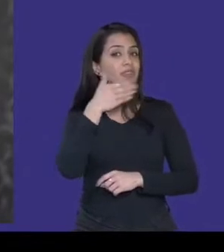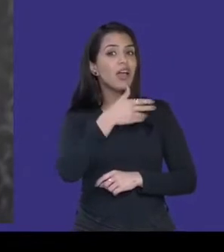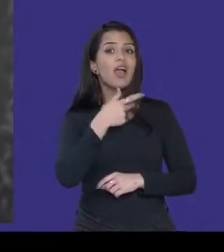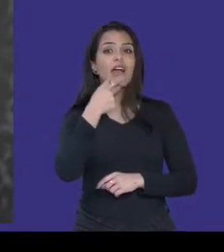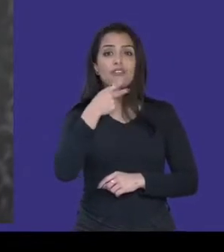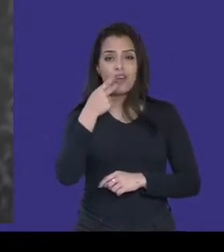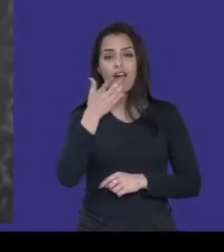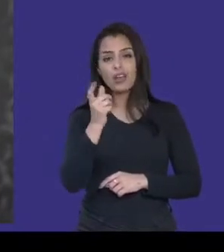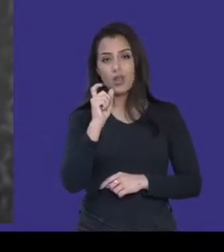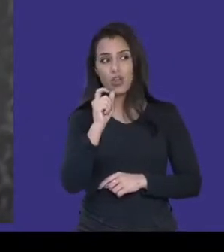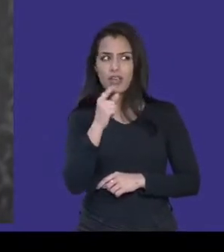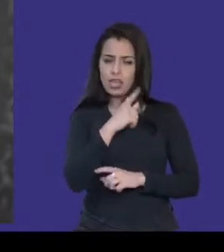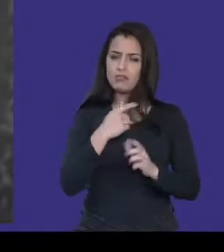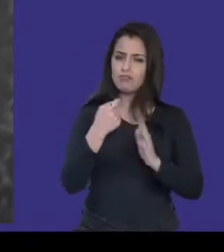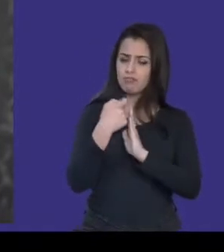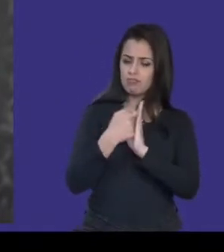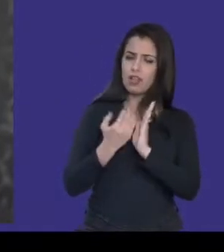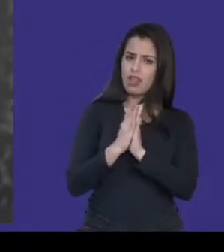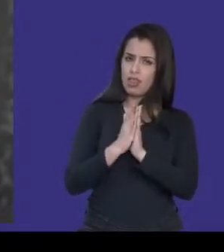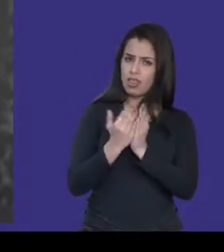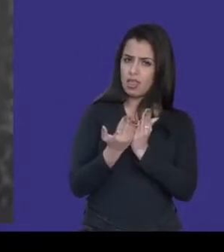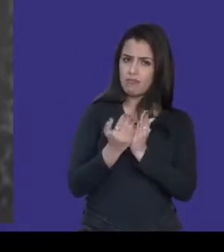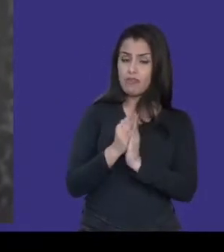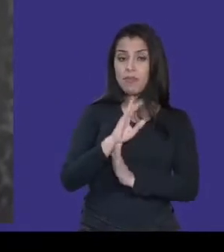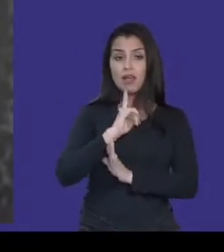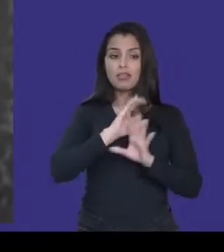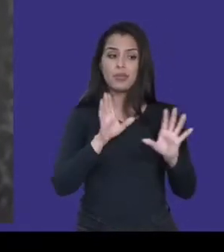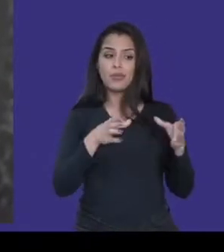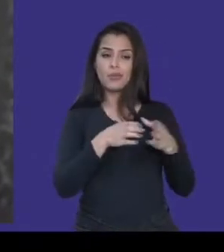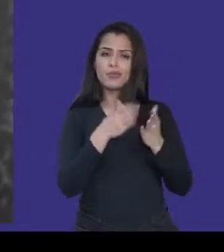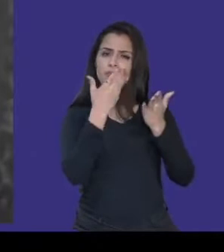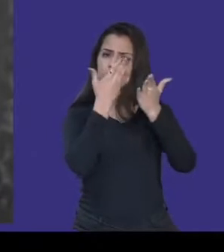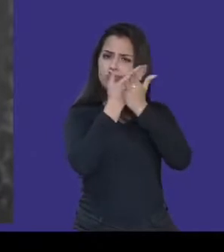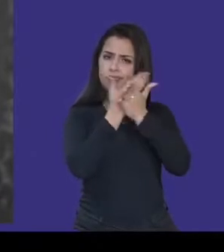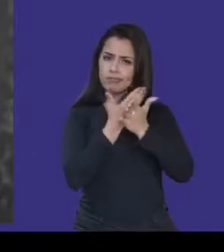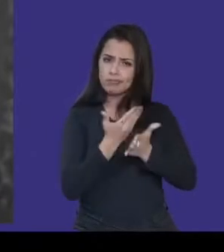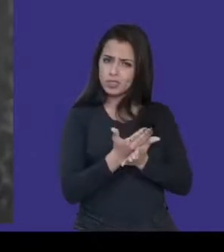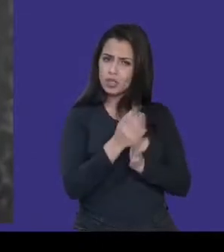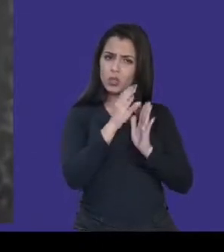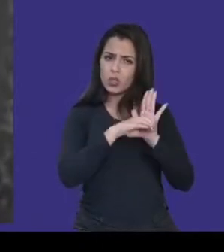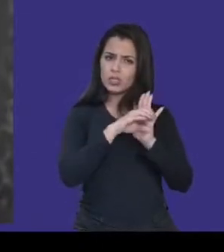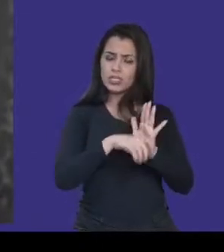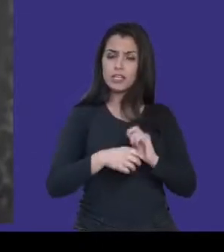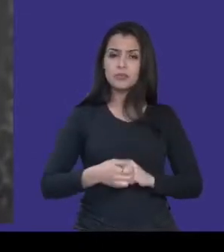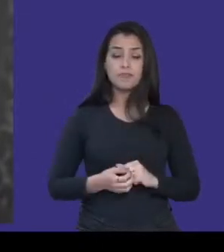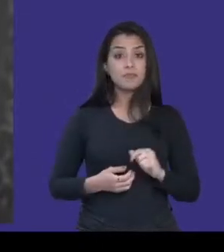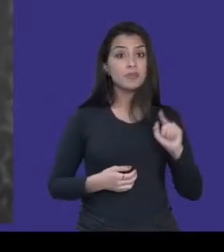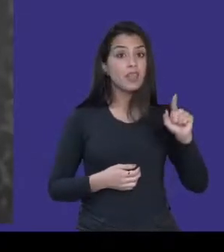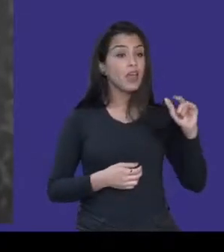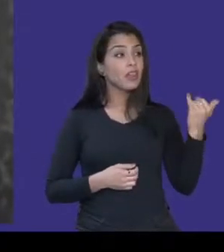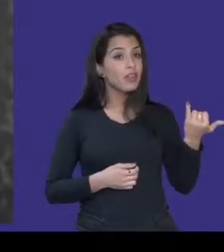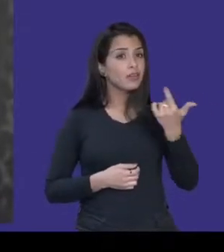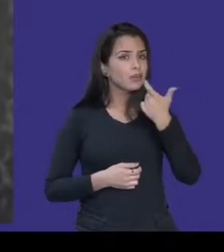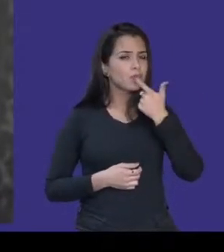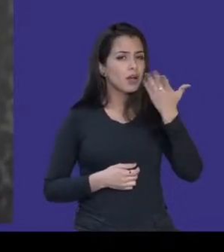livros, tem um grupo que estuda bastante esses conceitos. Eu adorei ouvir algo que ele citou recentemente,